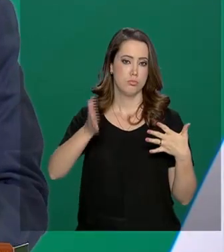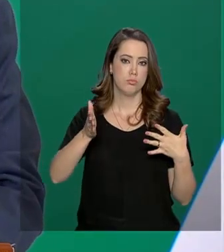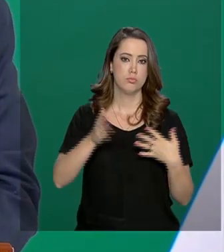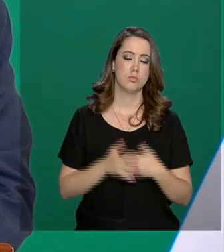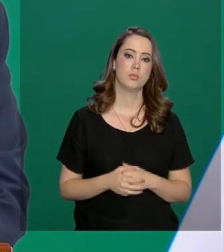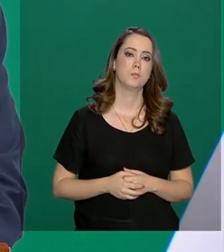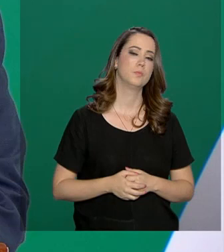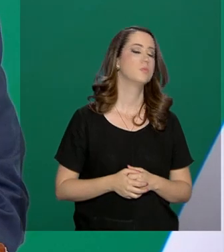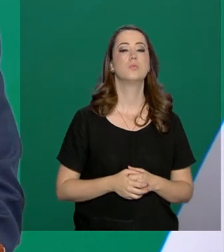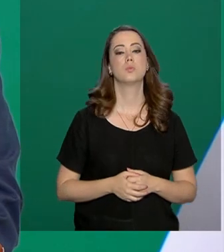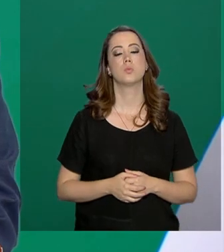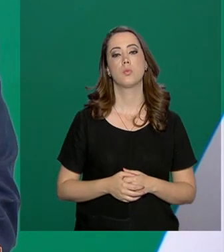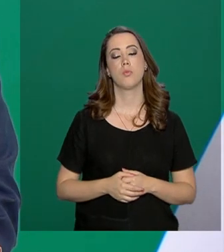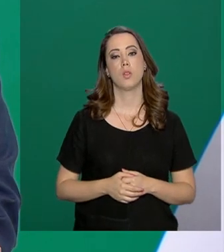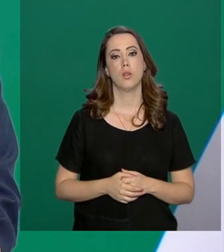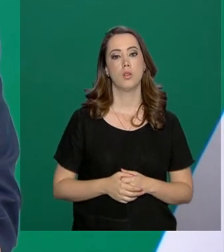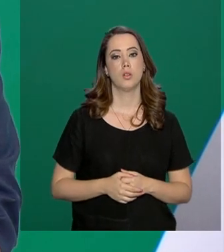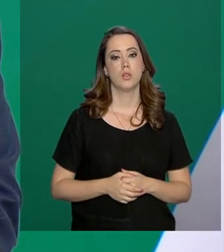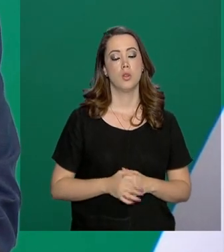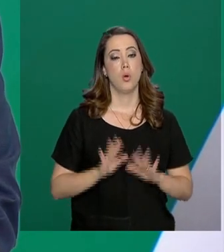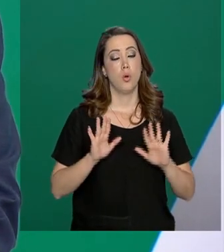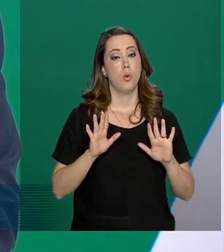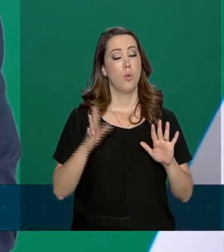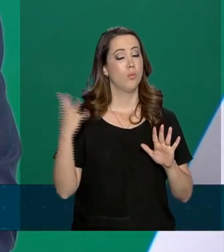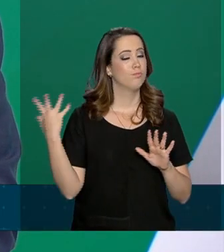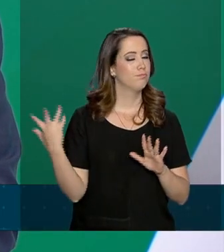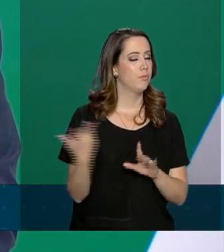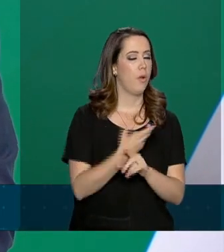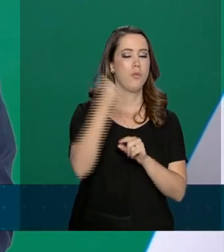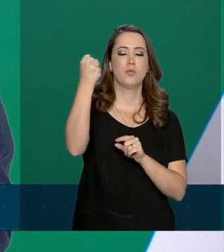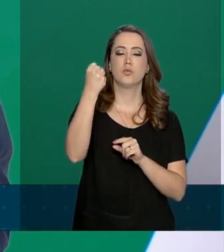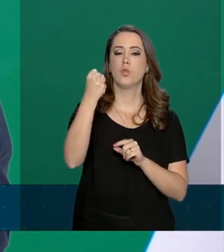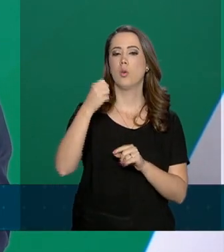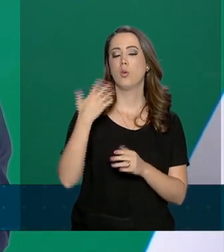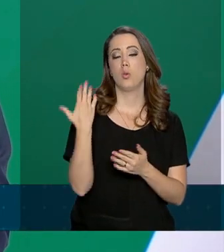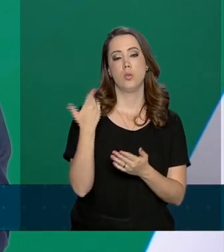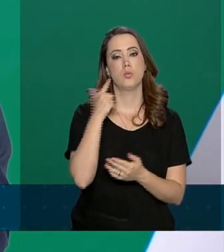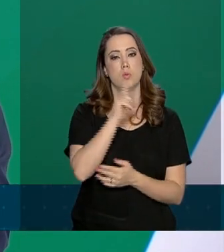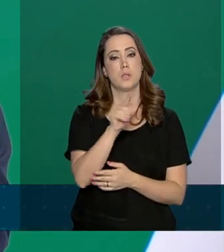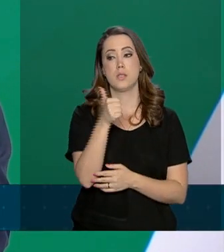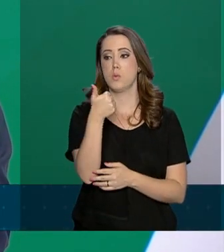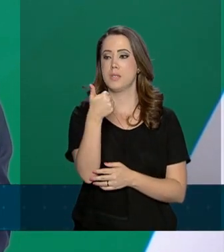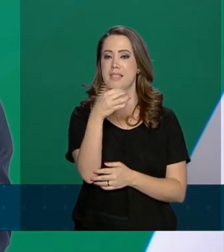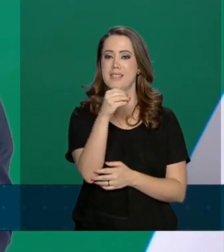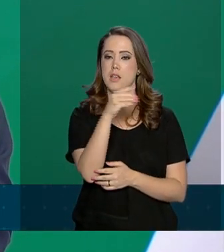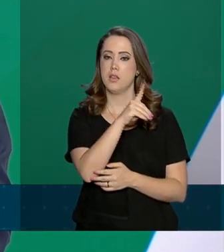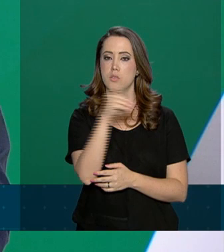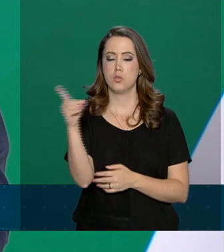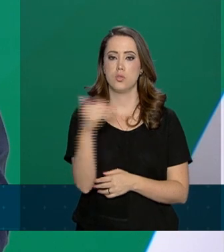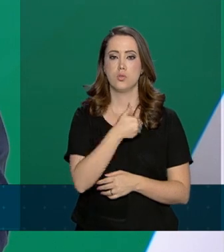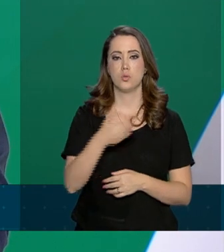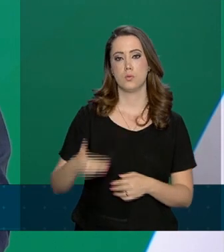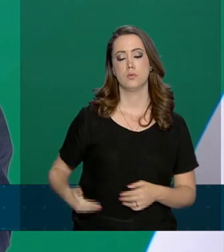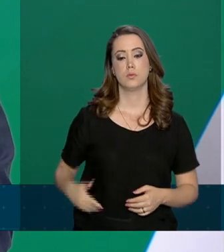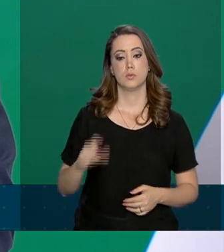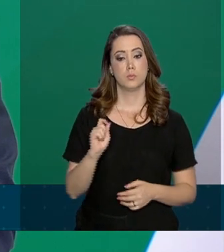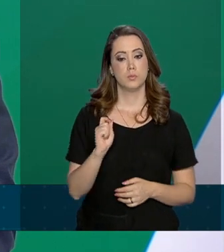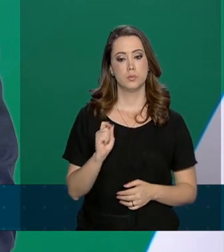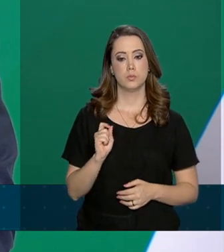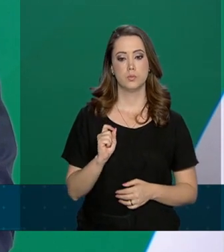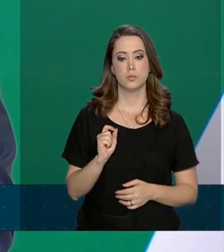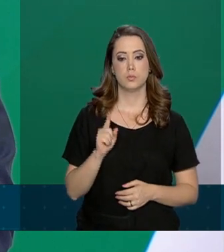O sucesso das ações realizadas nos primeiros 100 dias de governo,